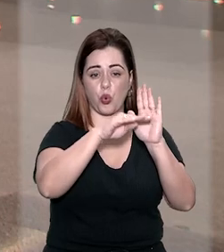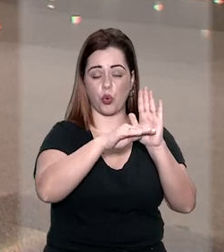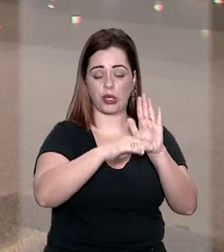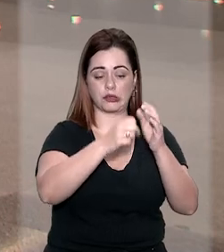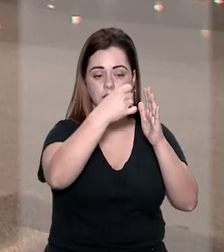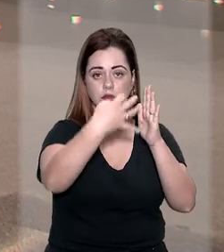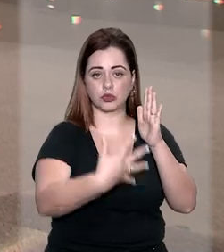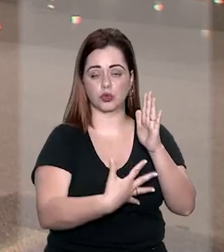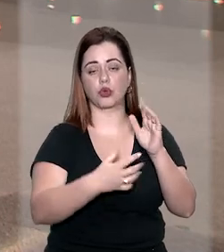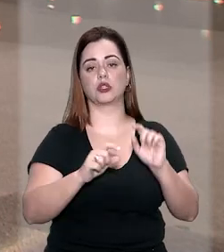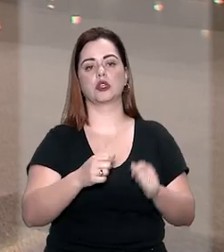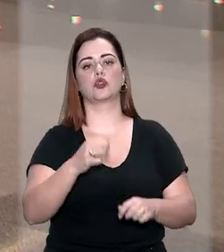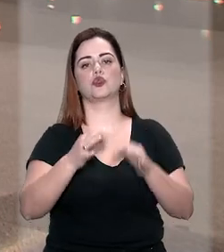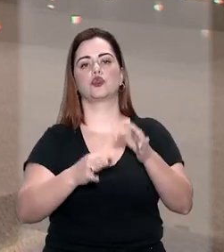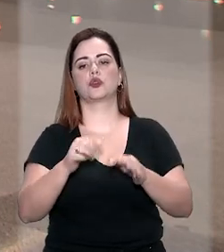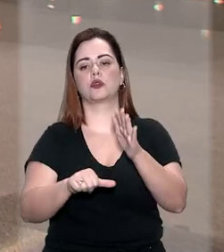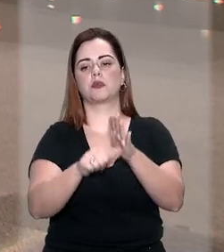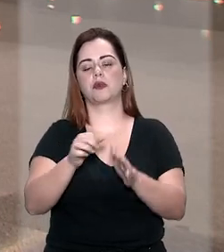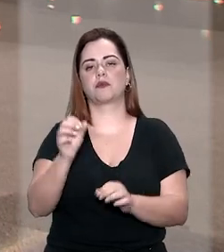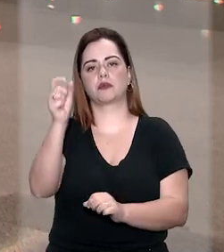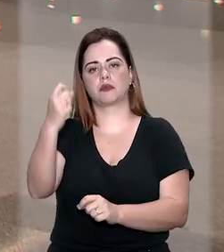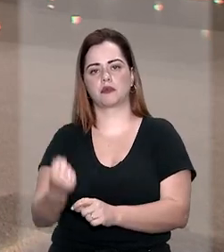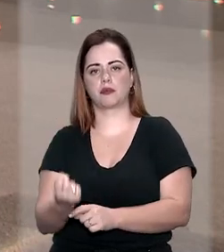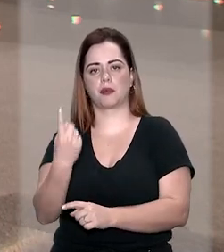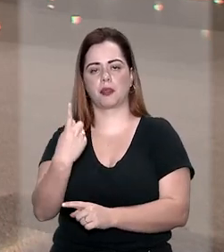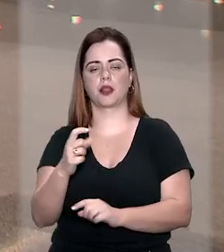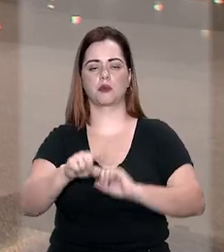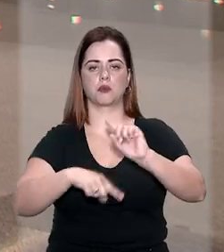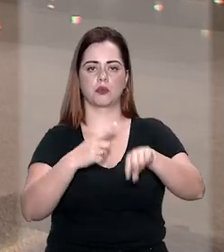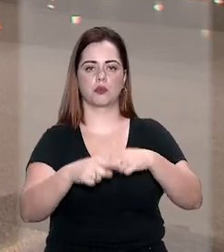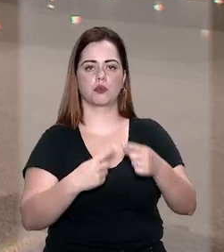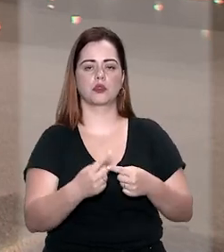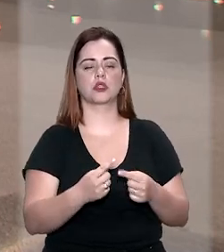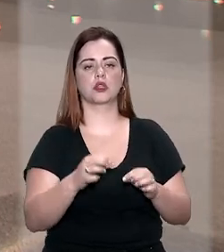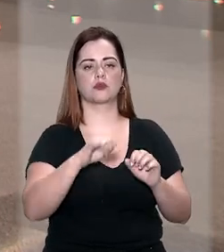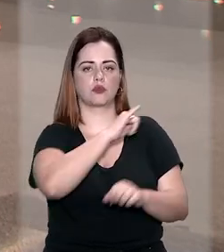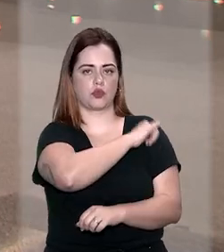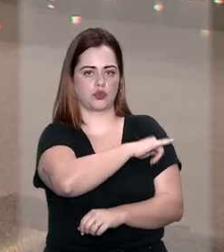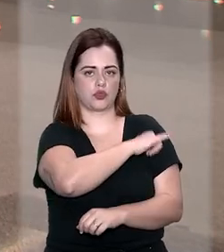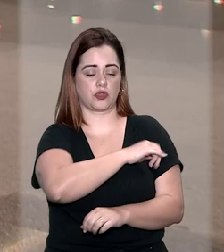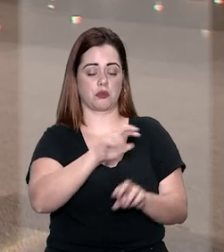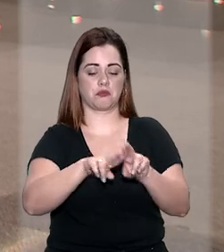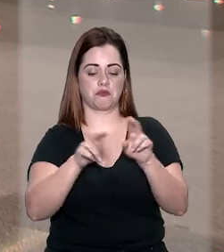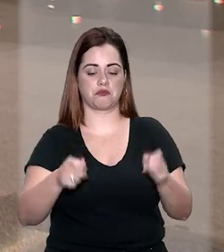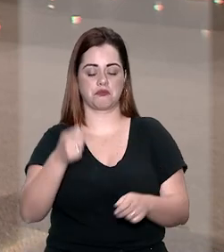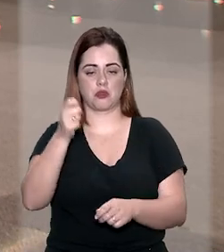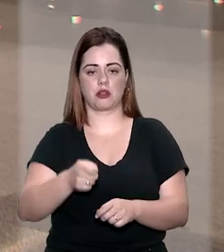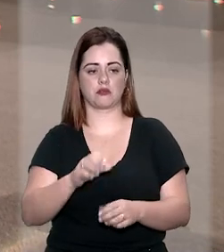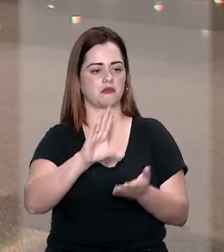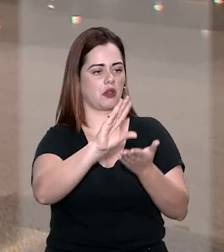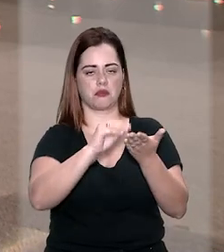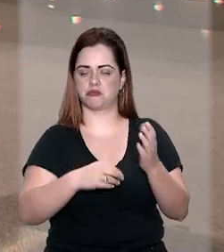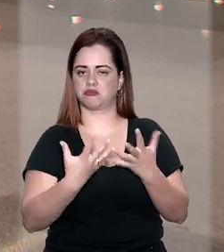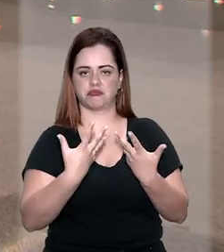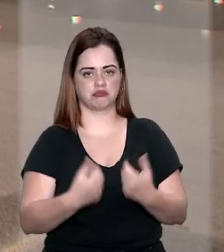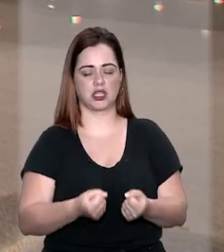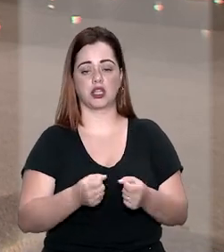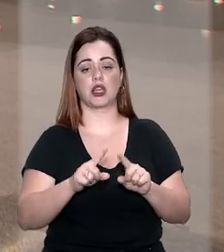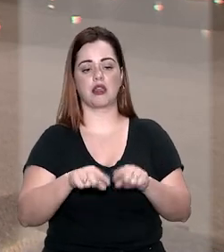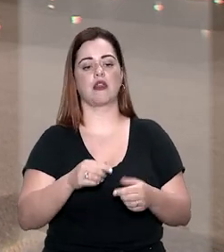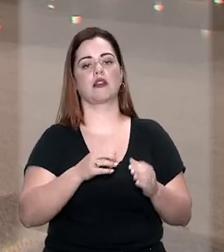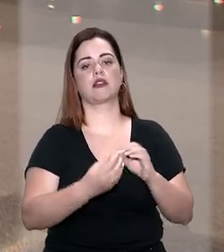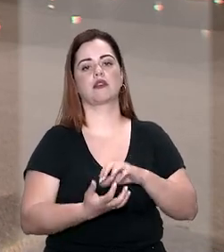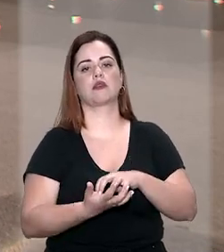elementos considerados pelo juiz de primeiro grau e depois pelo Tribunal de Justiça do Rio de Janeiro para negar o pedido e manter a